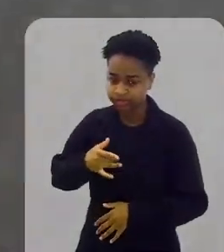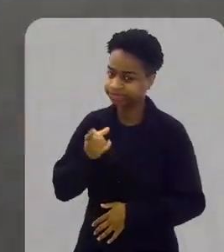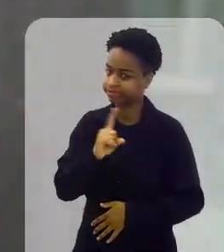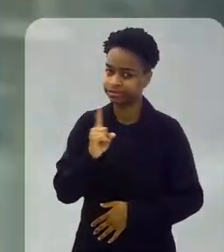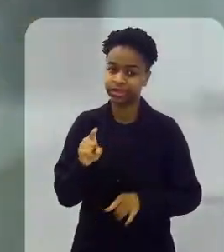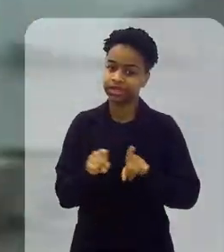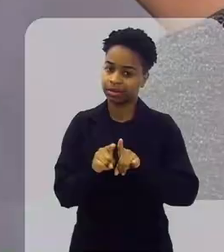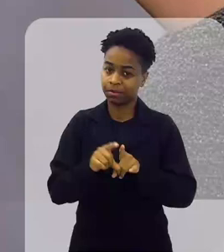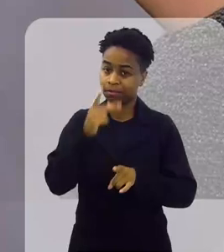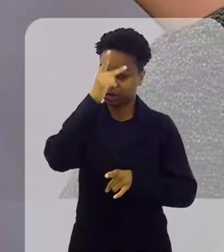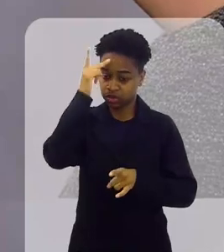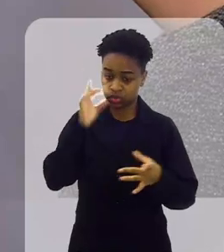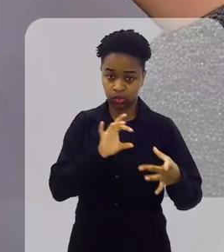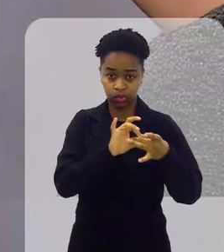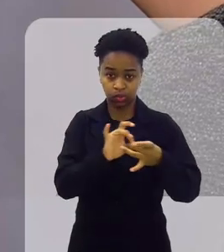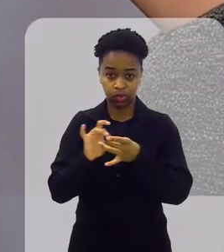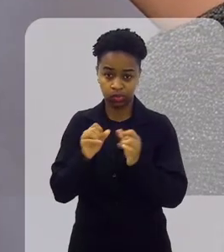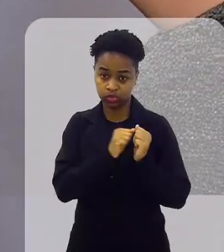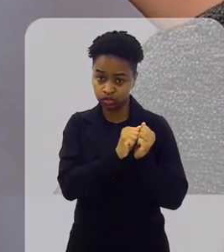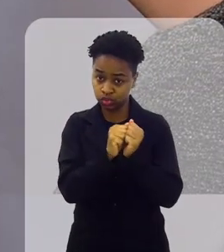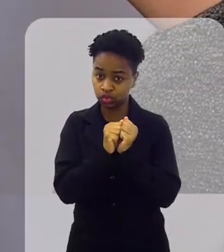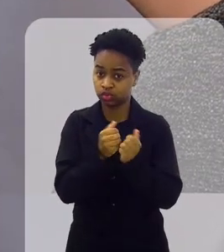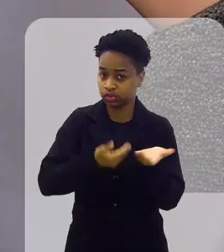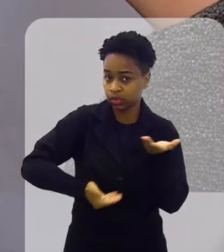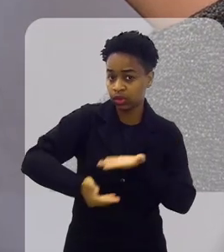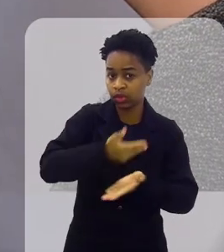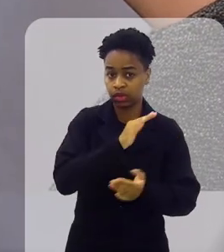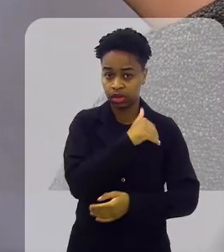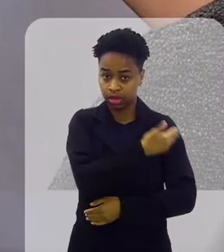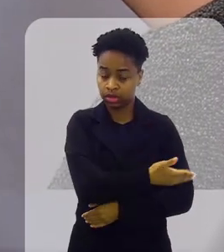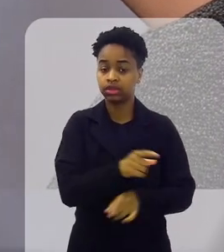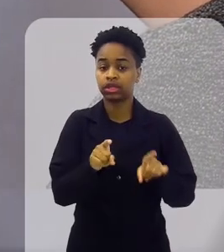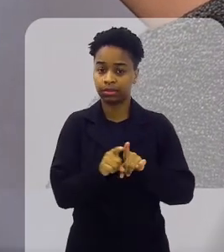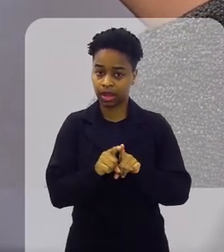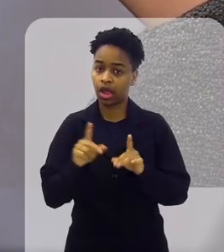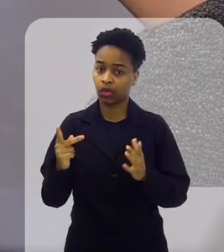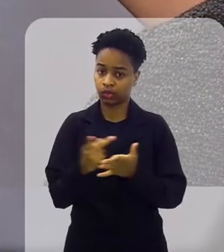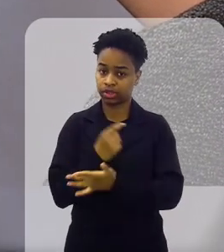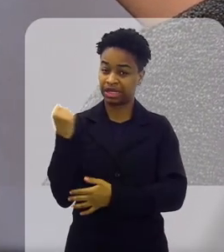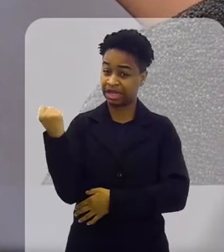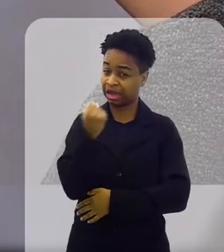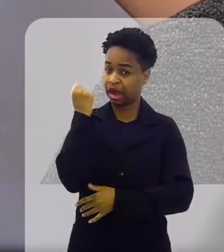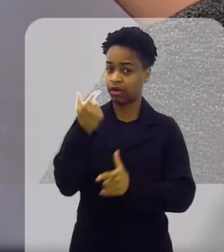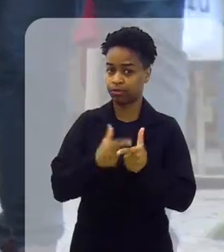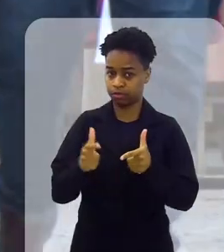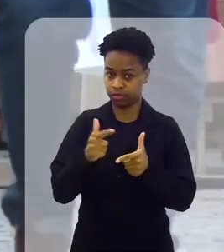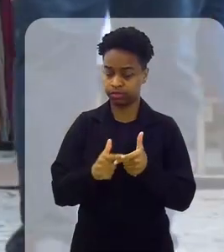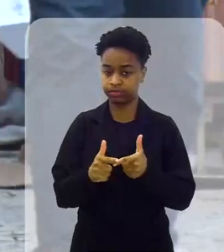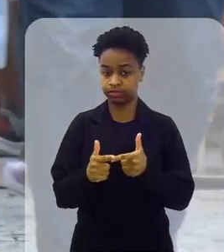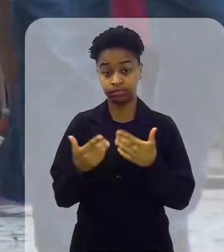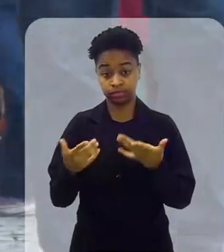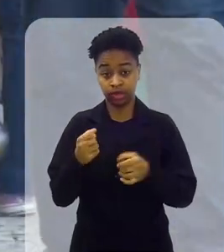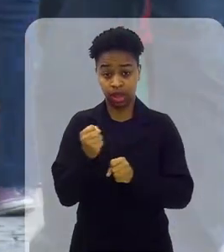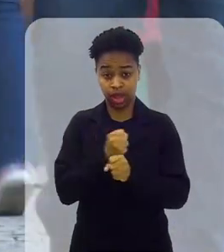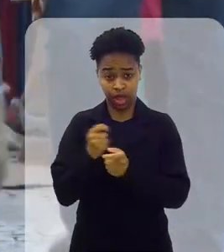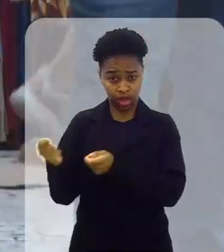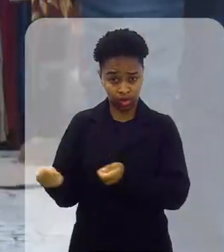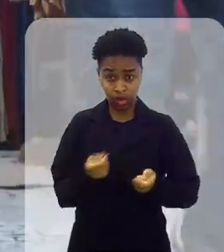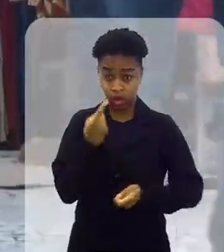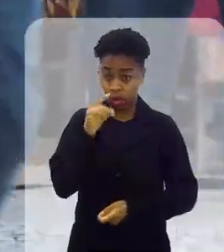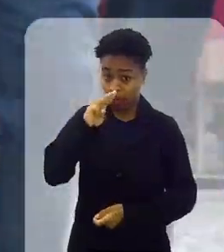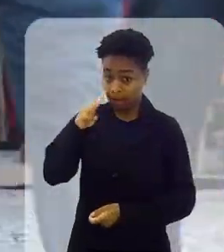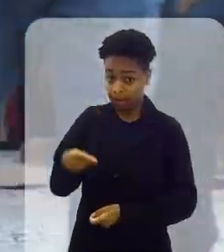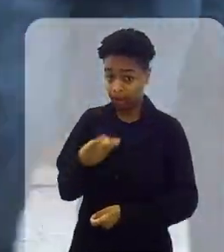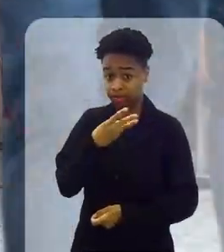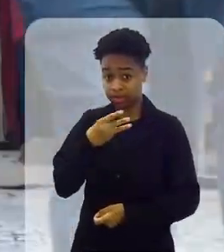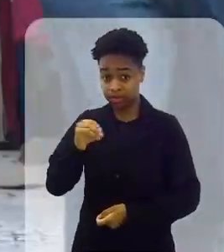convive com eles, os fumantes passivos, também podem enfrentar graves problemas. Por ano, 1 milhão